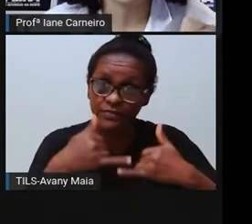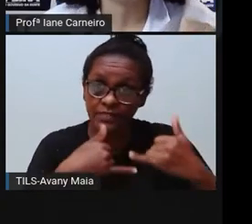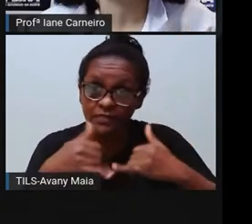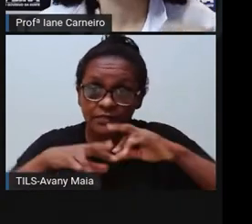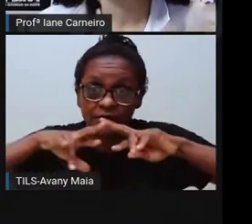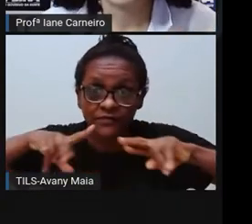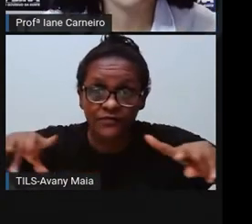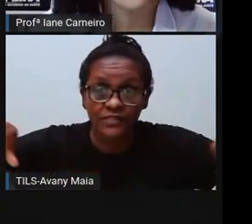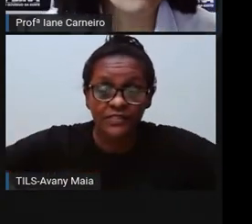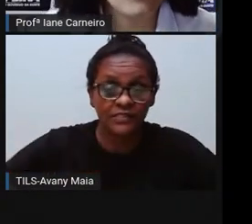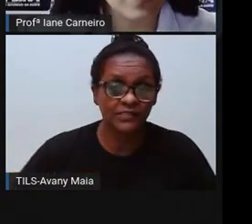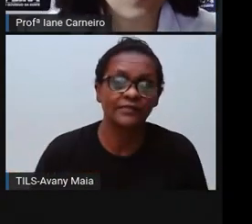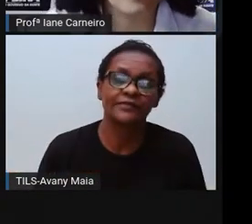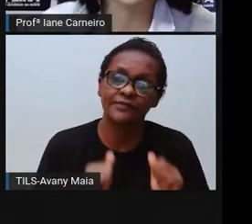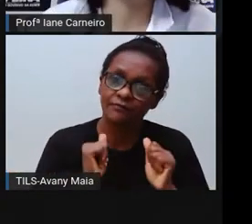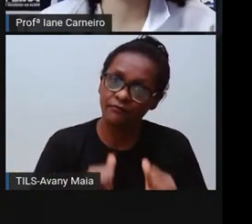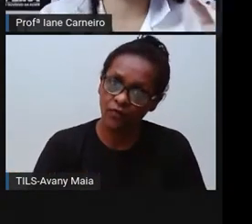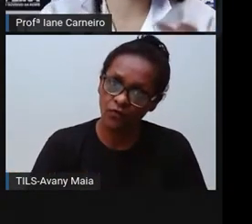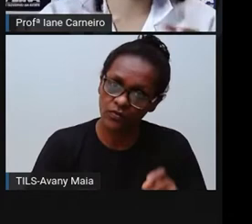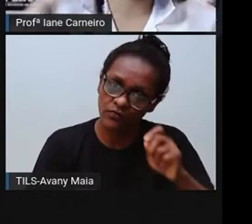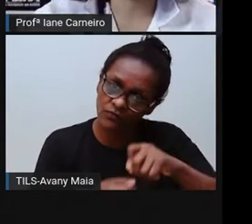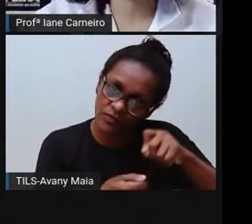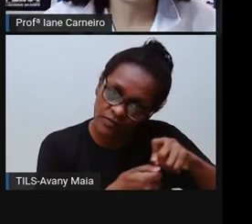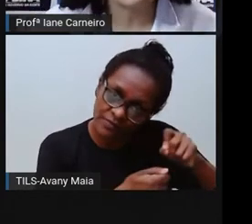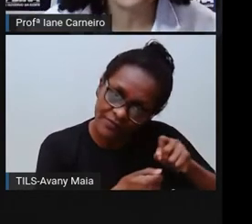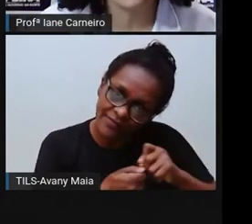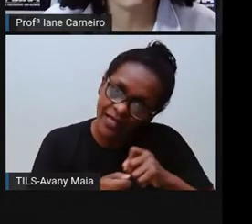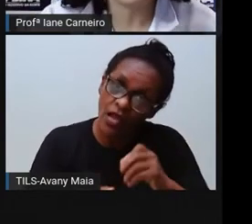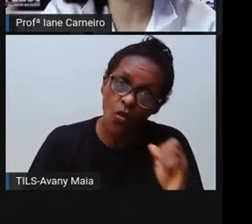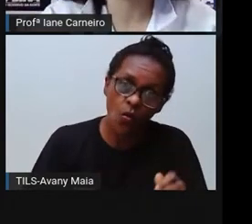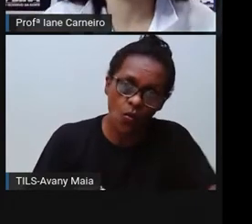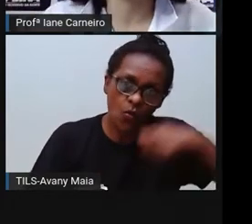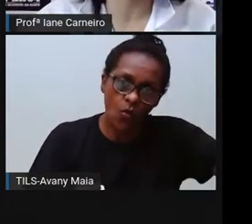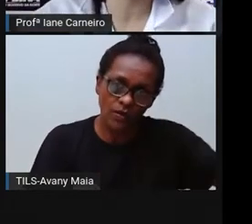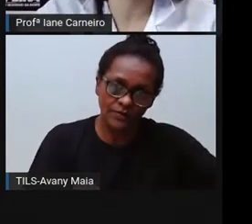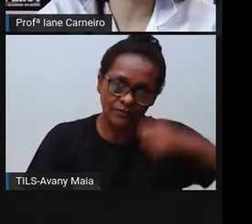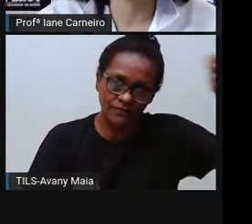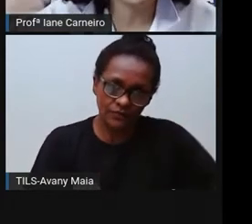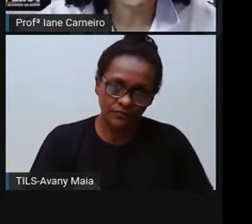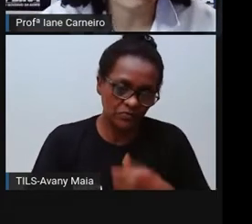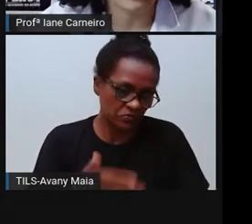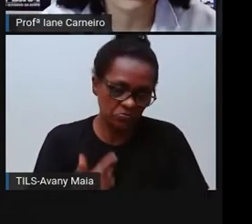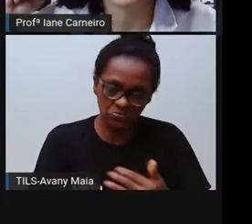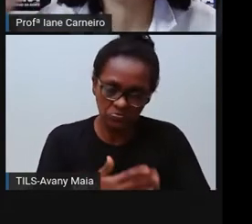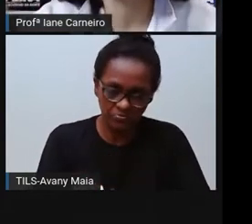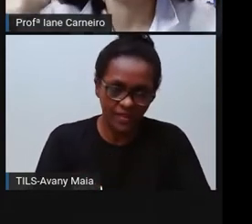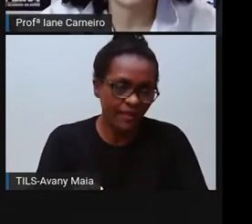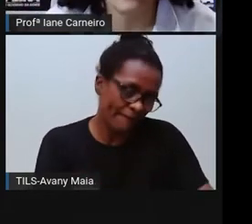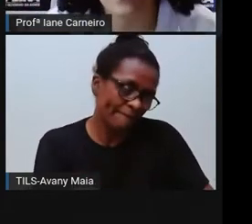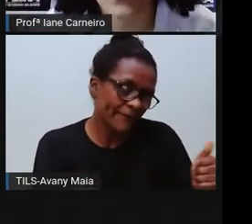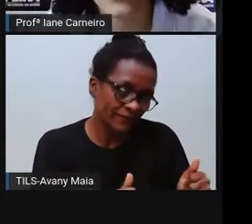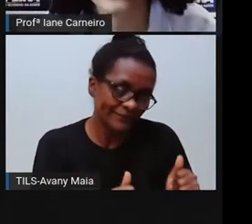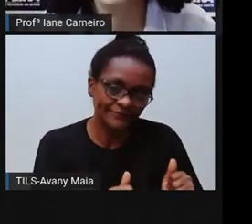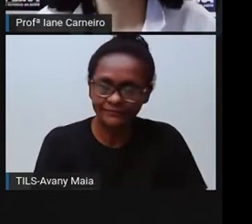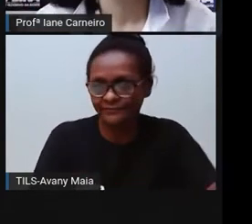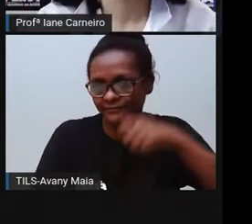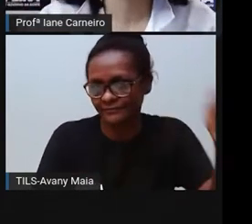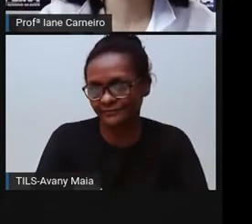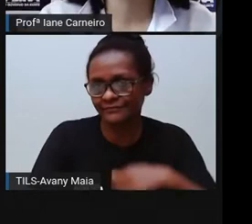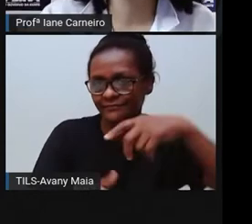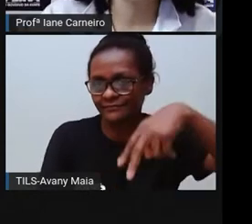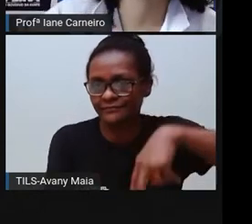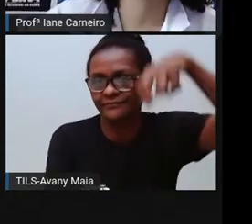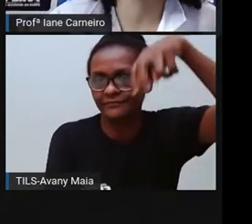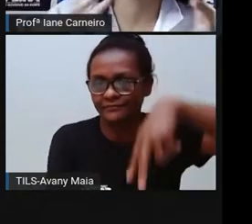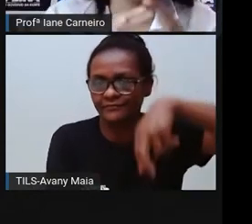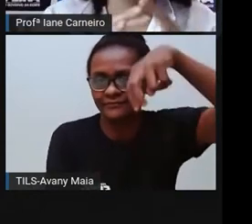peteca. O pula-cordas, a gente pode, com a corda que a mamãe ou o papai tiver aí em casa, você pode pedir emprestado e pular a sua corda. O